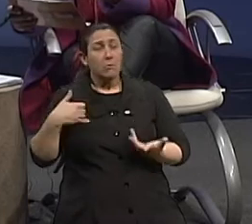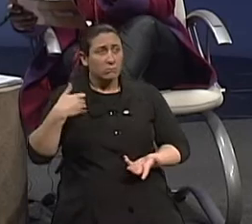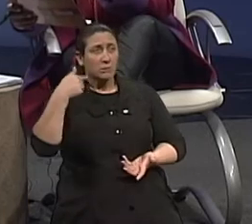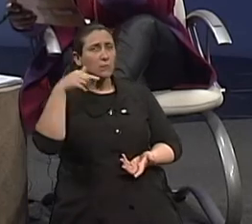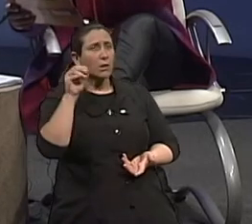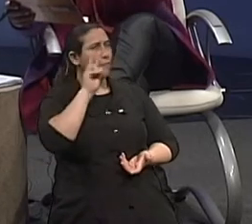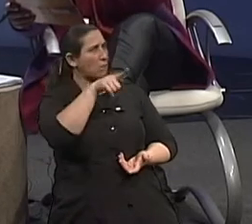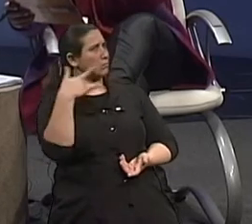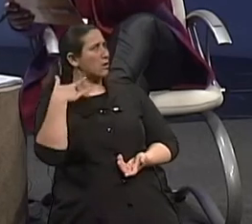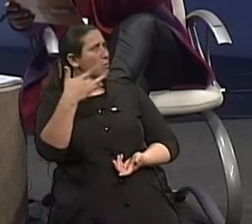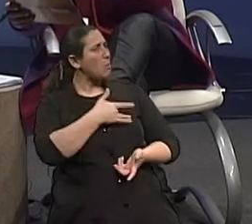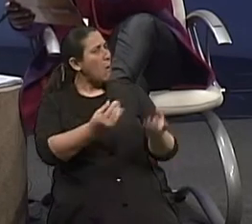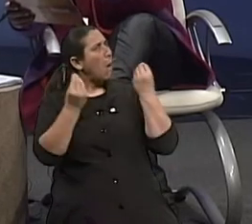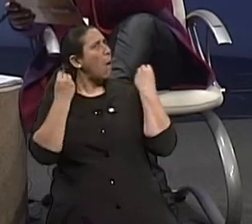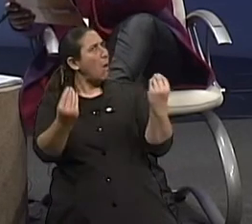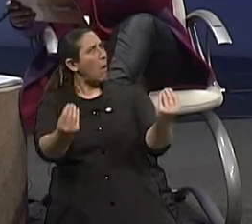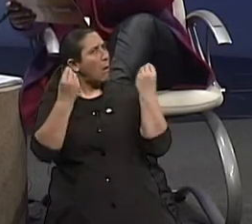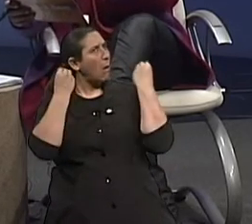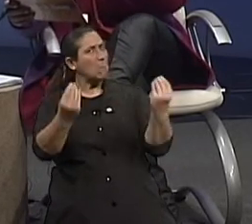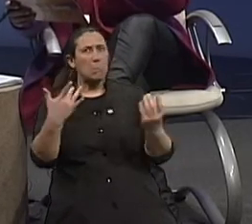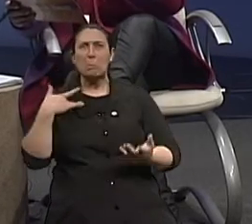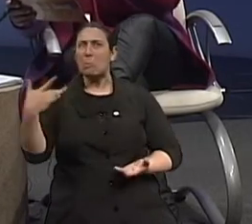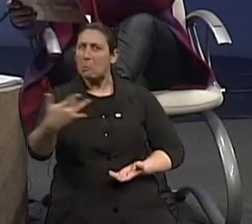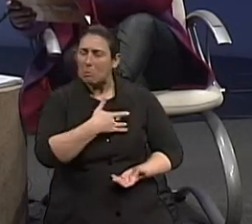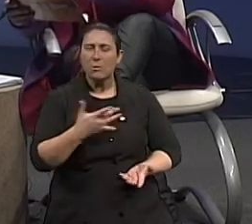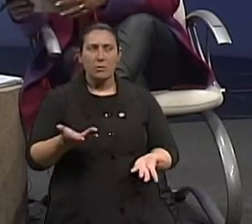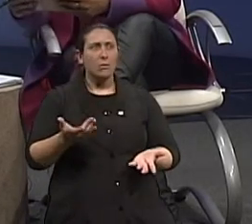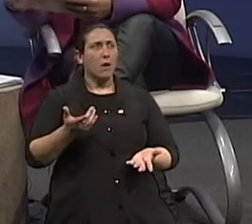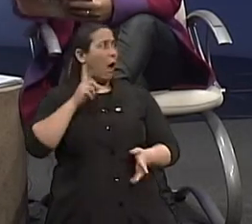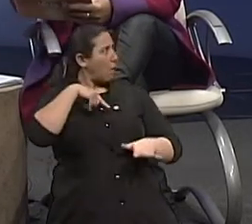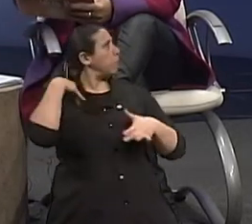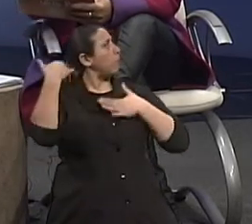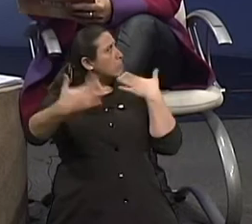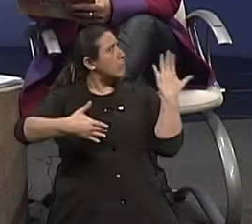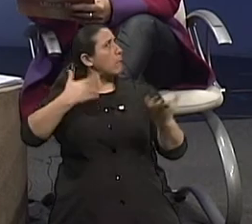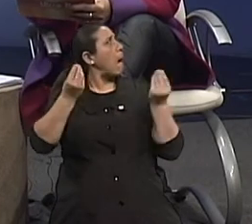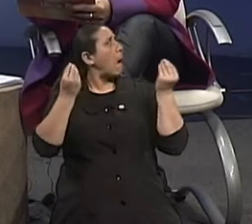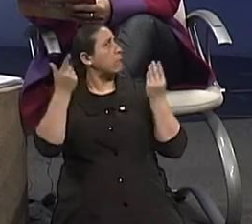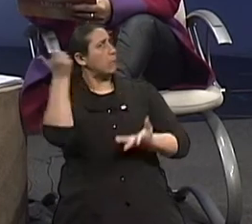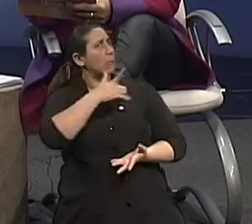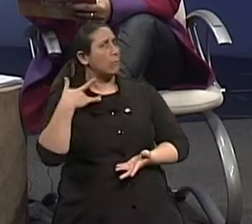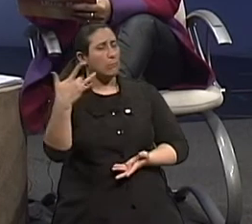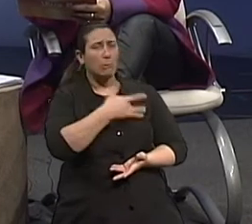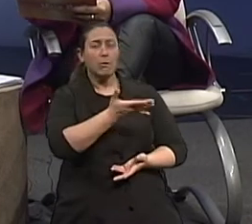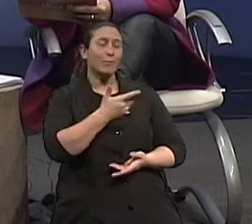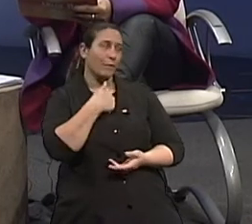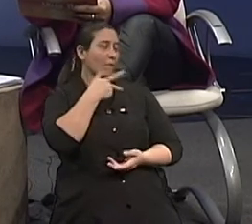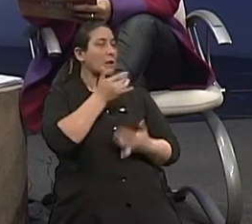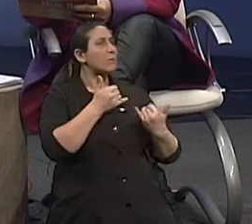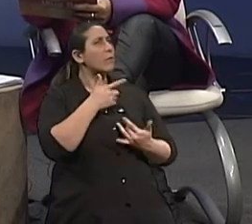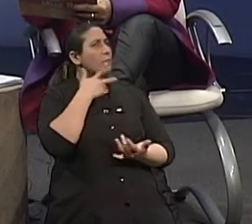bem, e dizer assim, como é que tu consegue? Bom, foi um processo, porque as pessoas, eu vou usar a palavra forte, tá?